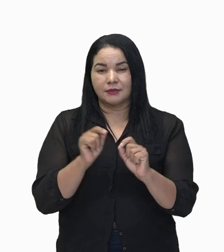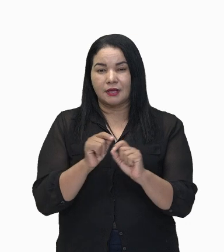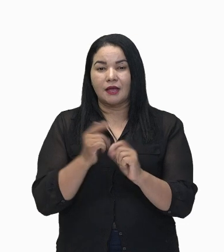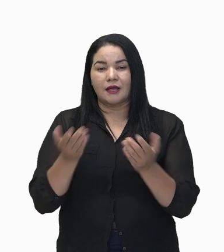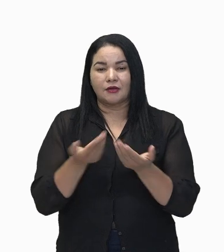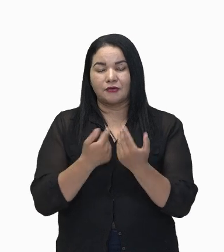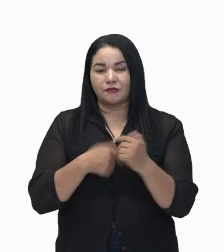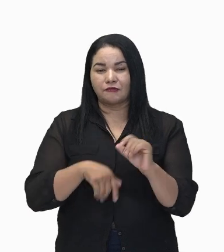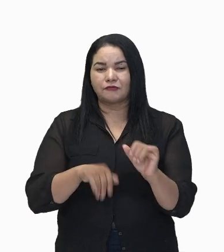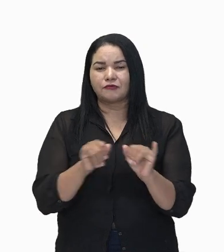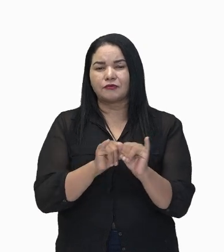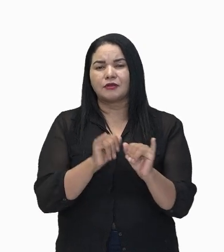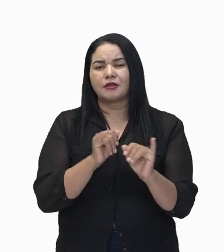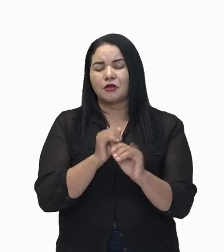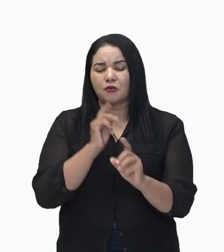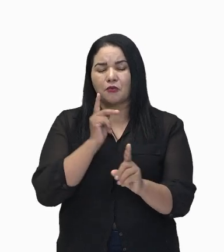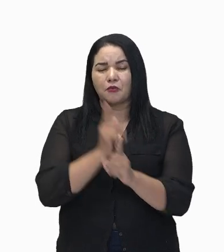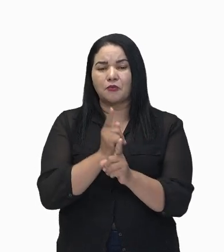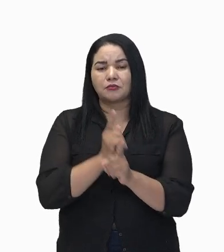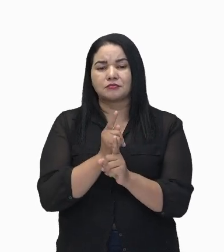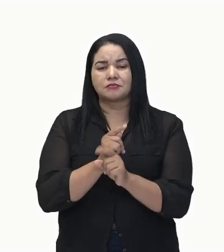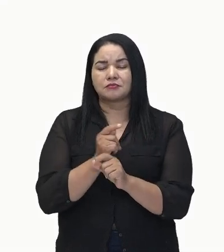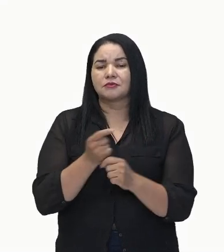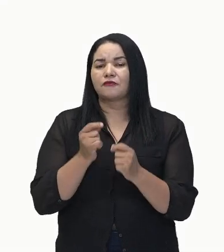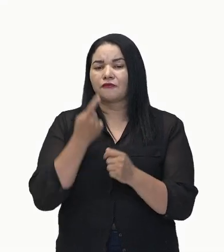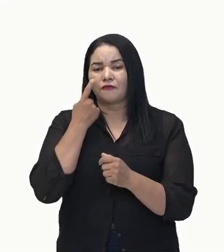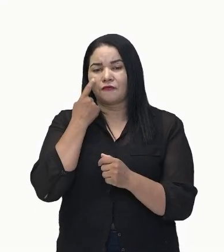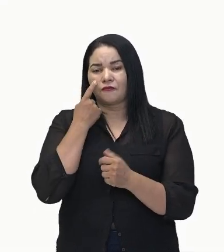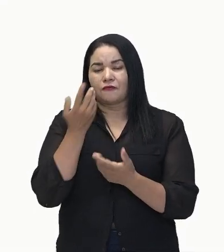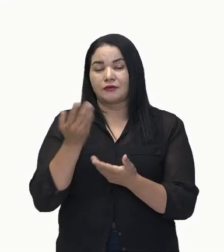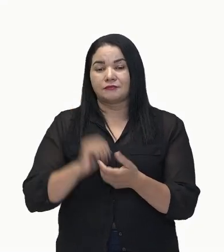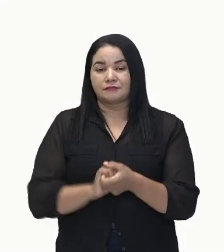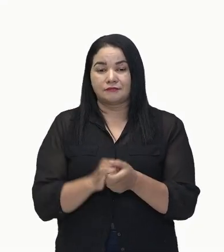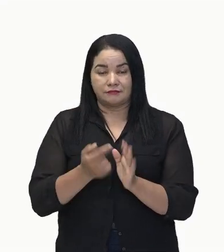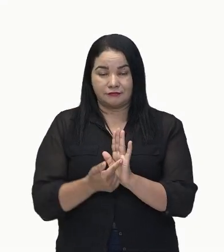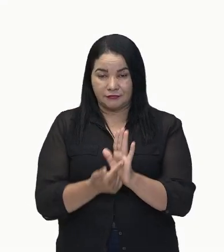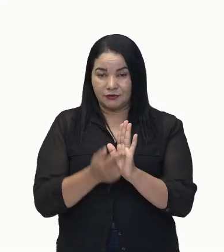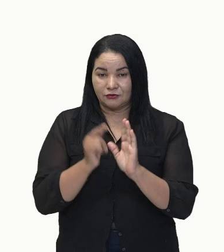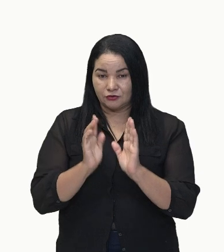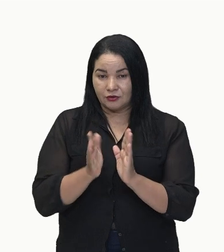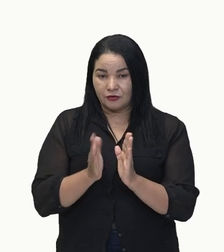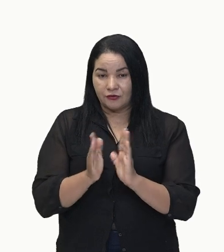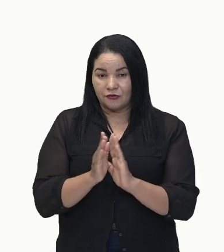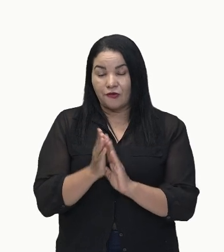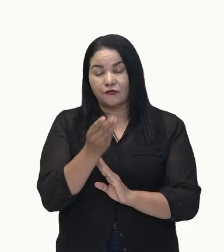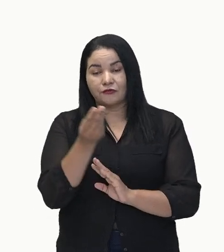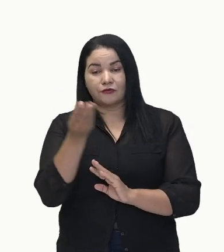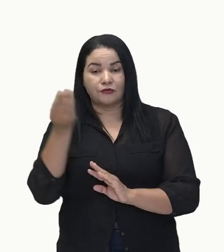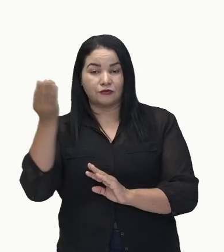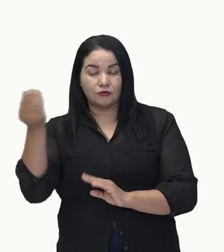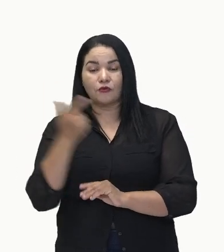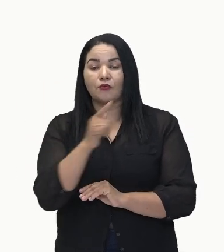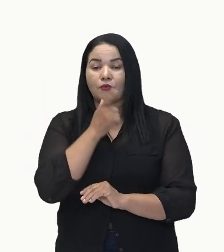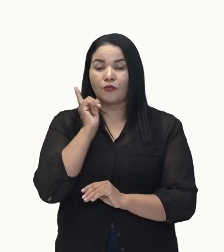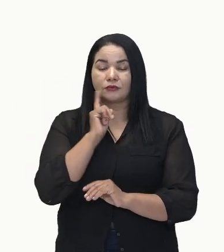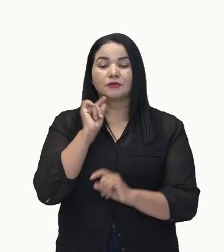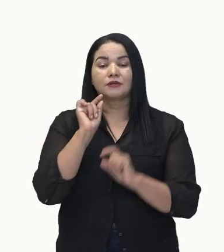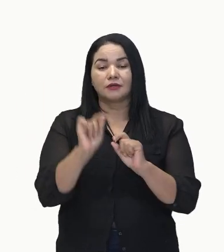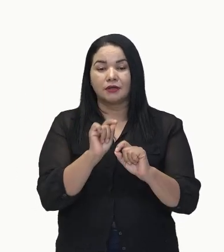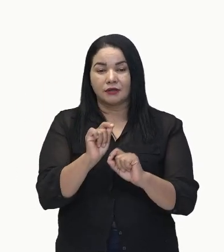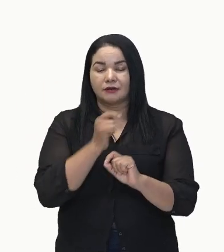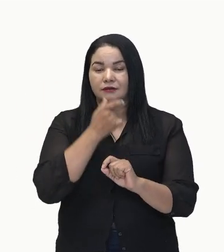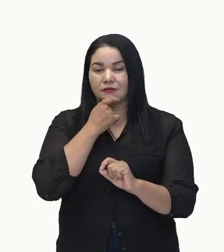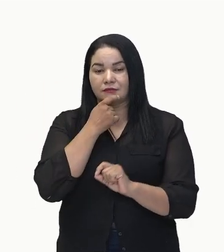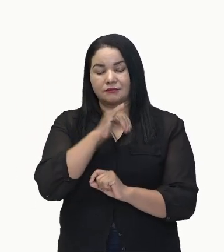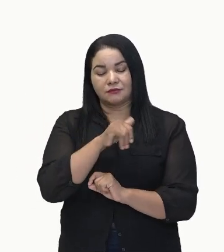sujeito? Vamos achar o sujeito aqui? Eu já estou indicando, né? Quem viajou ontem? O João. Está aqui o